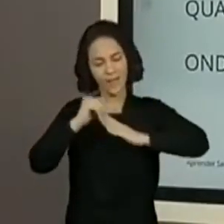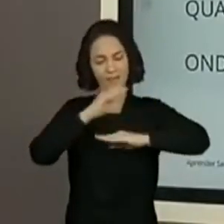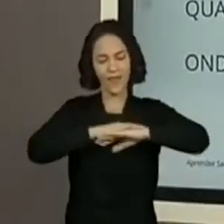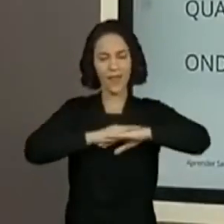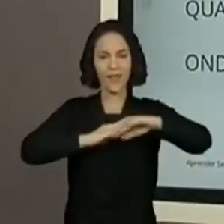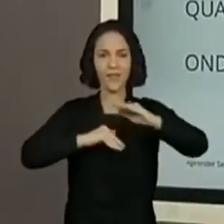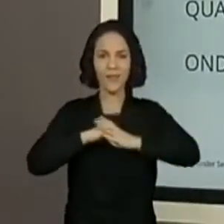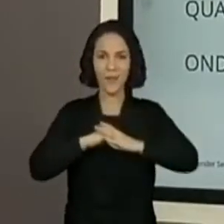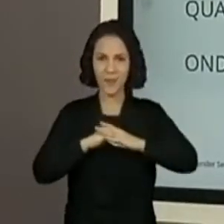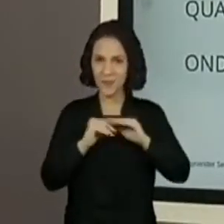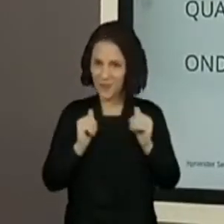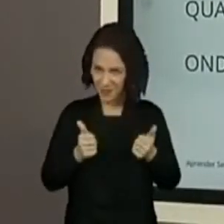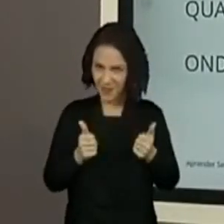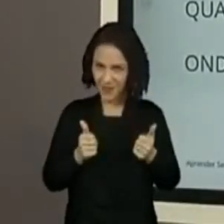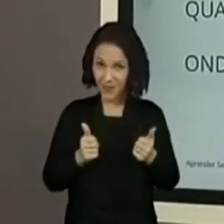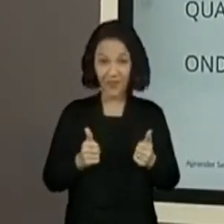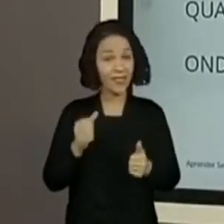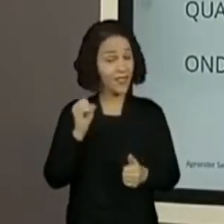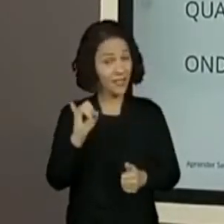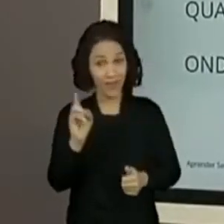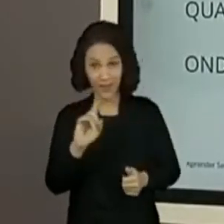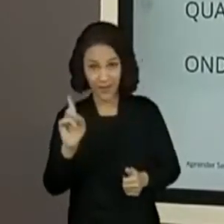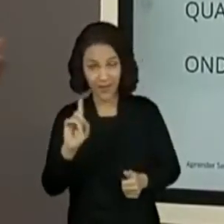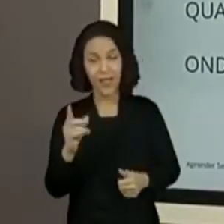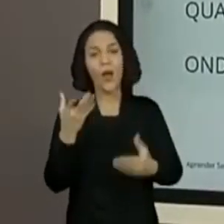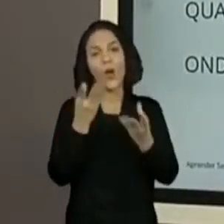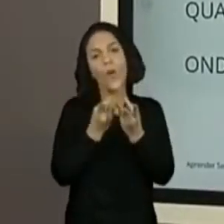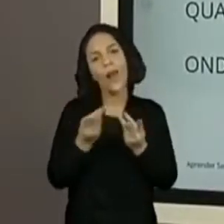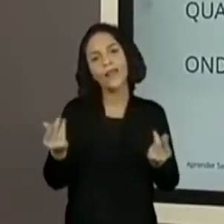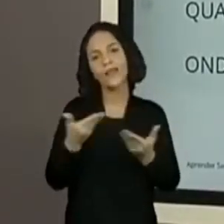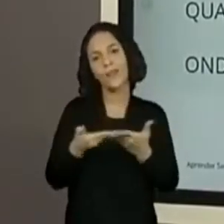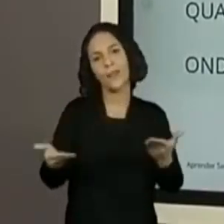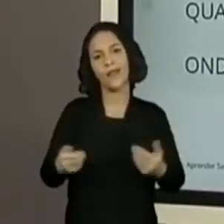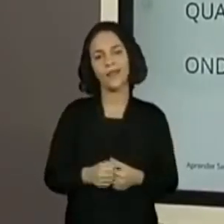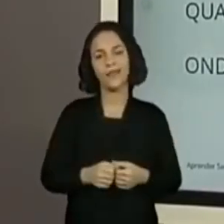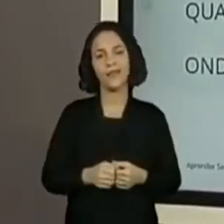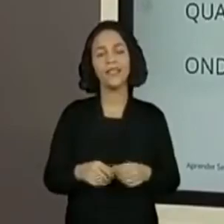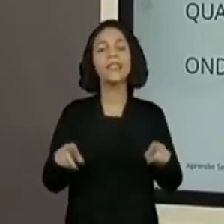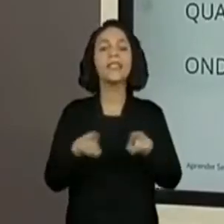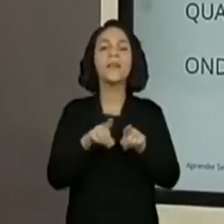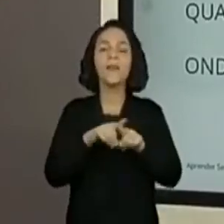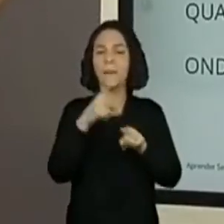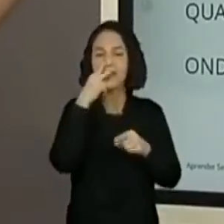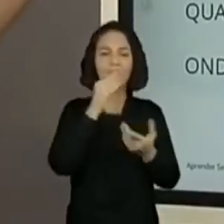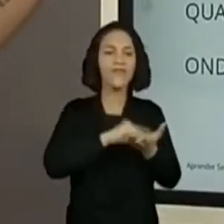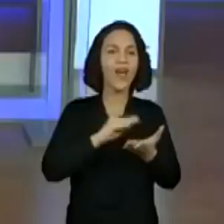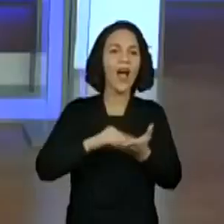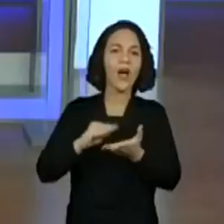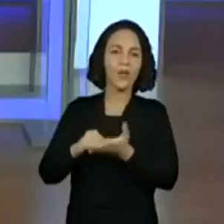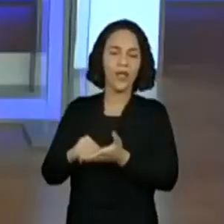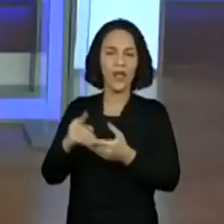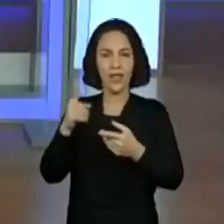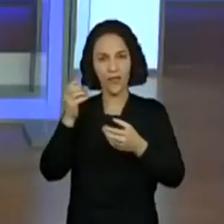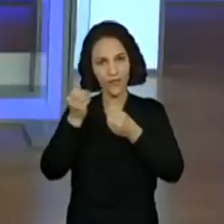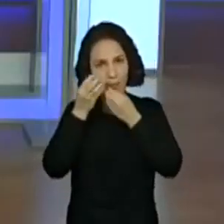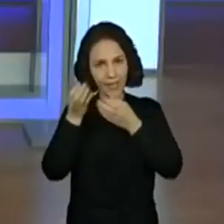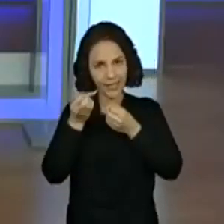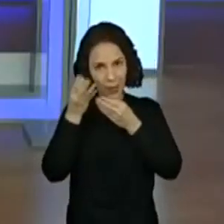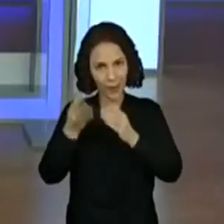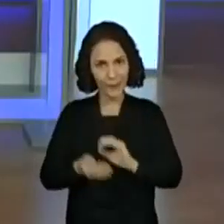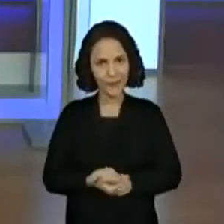tem que estar nisso daqui. Senão a gente perde qualidade. A gente pode não atender algumas coisas. Então, vamos lá.